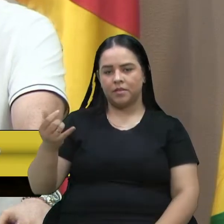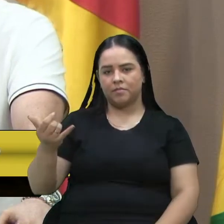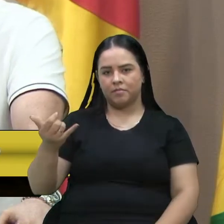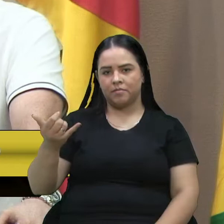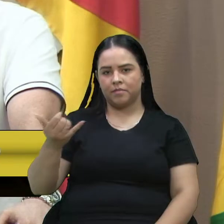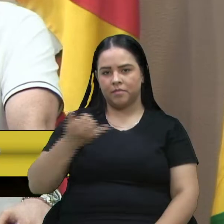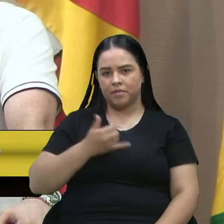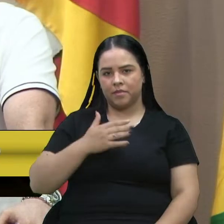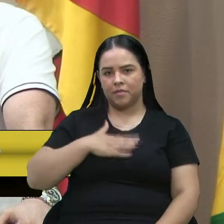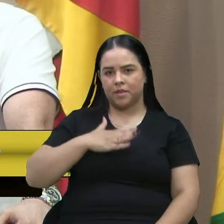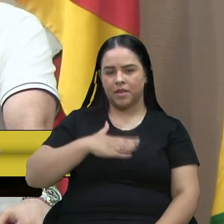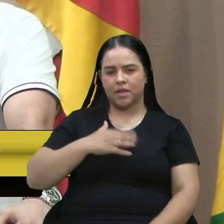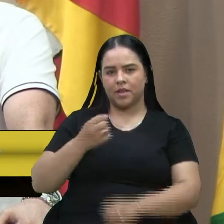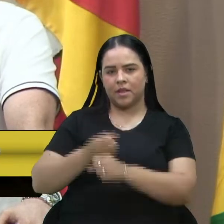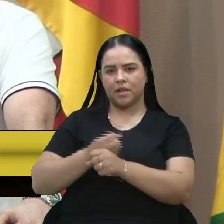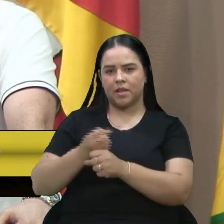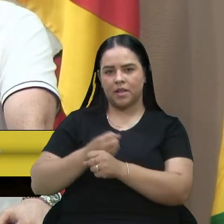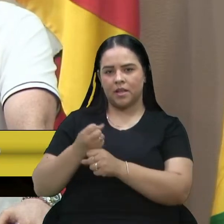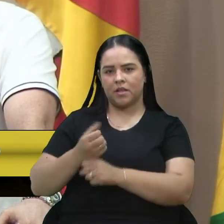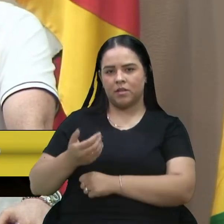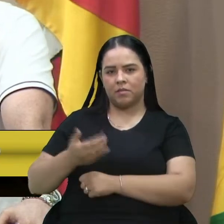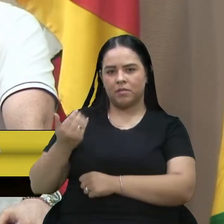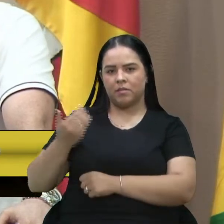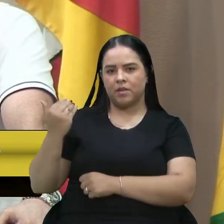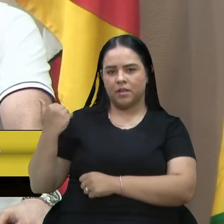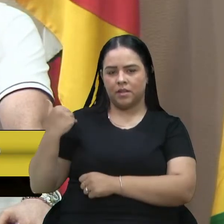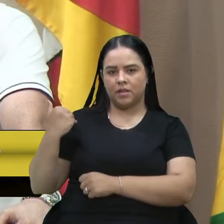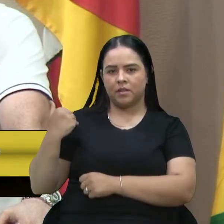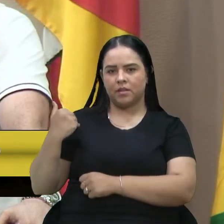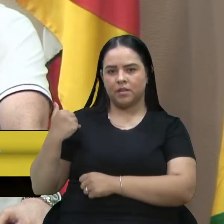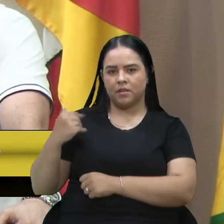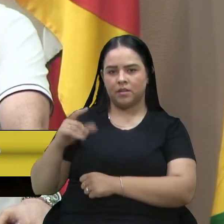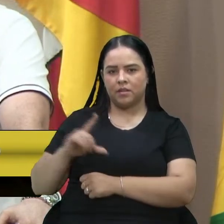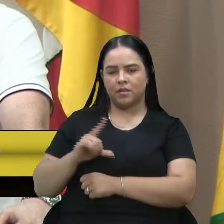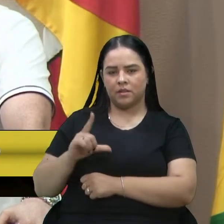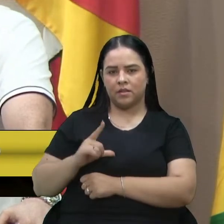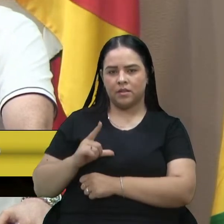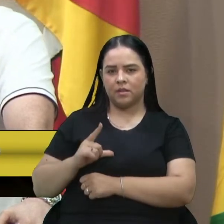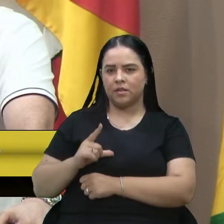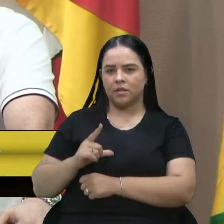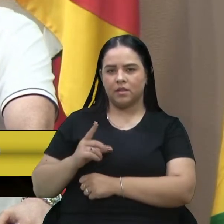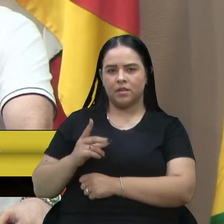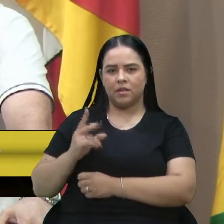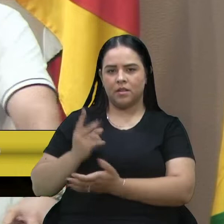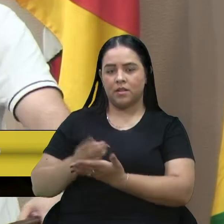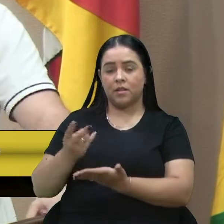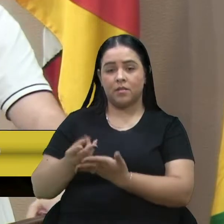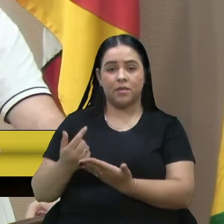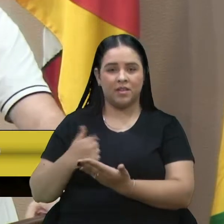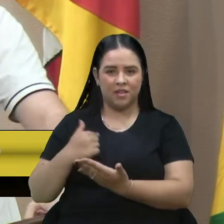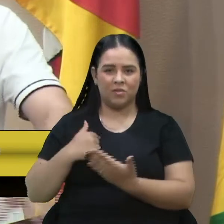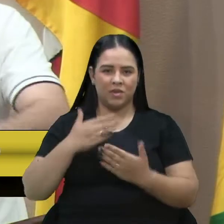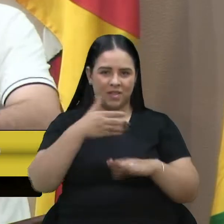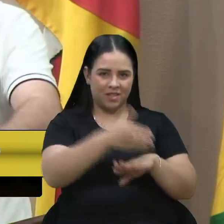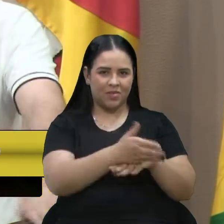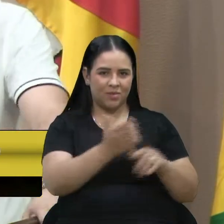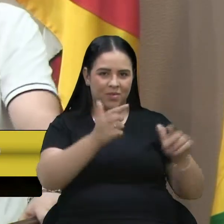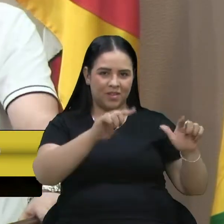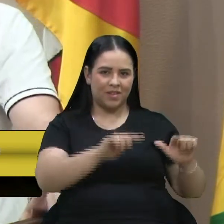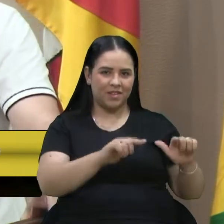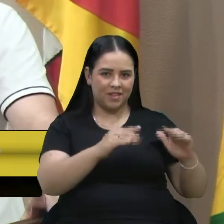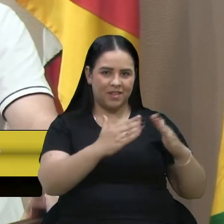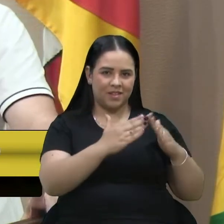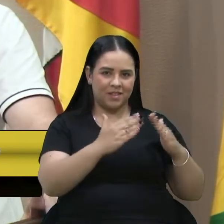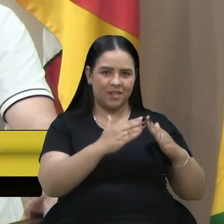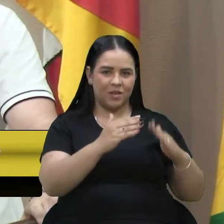anos e anos atrás, onde que tinha uma rixa muito grande, e eu frequentava, quando adolescente, essa casa